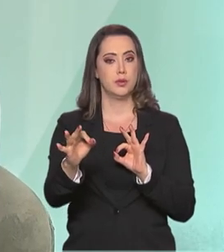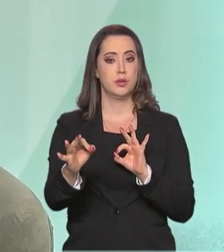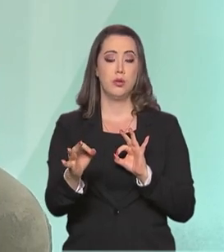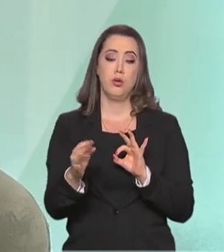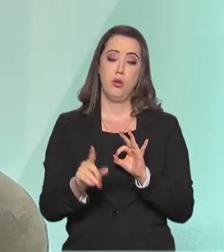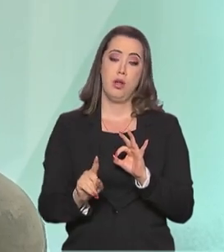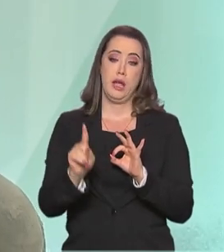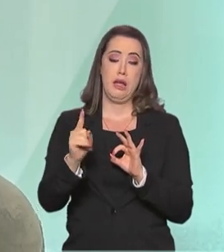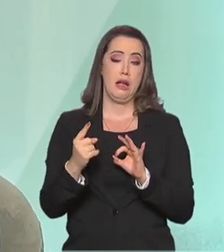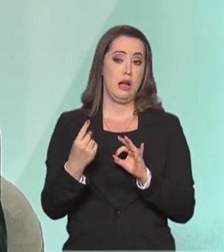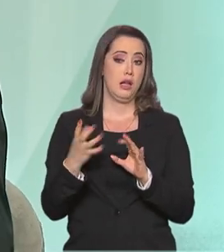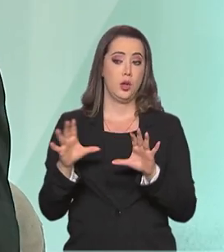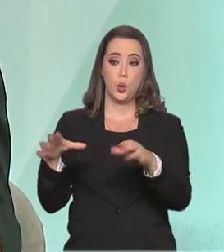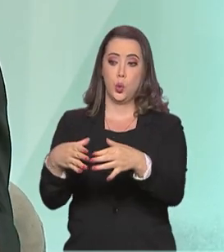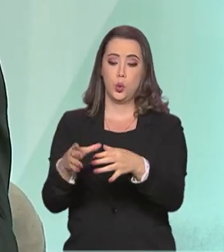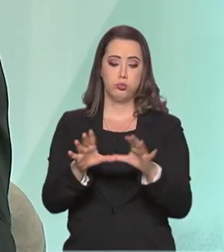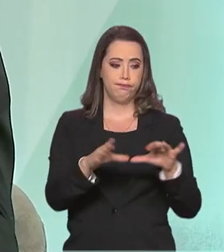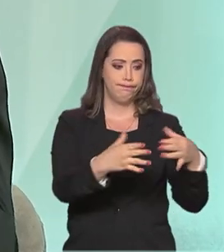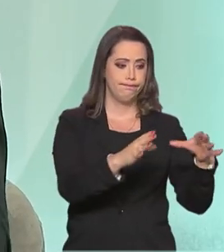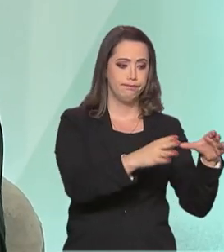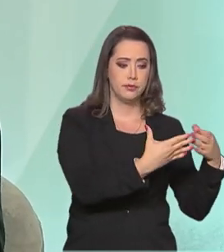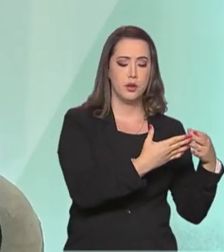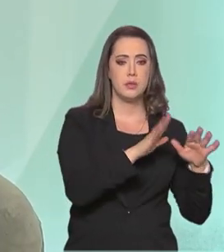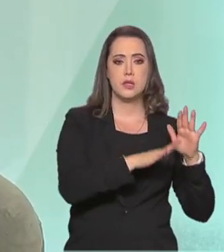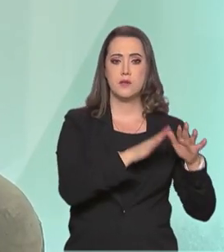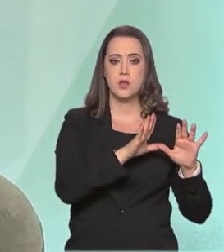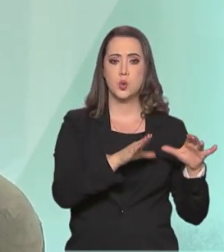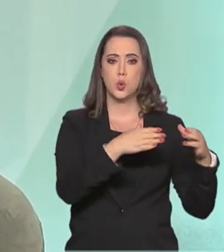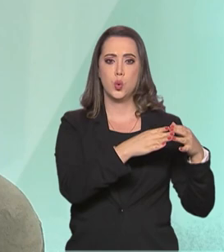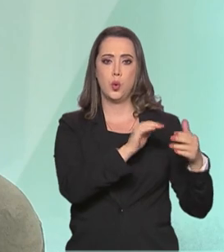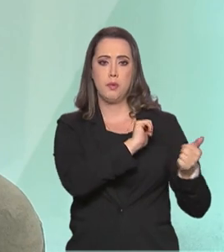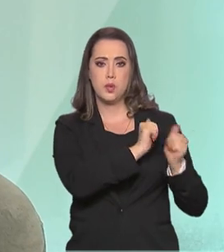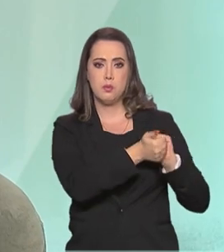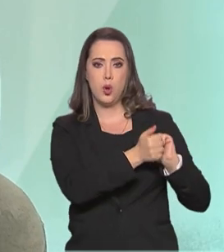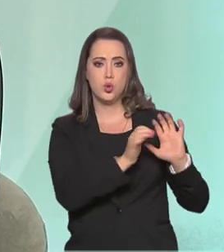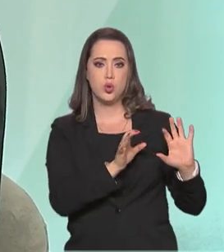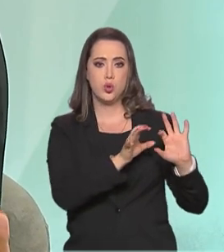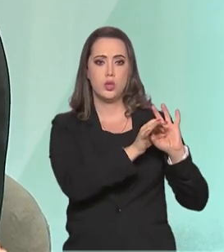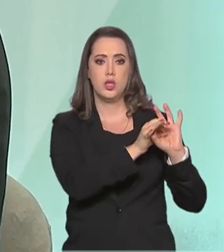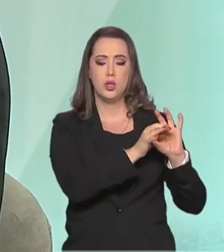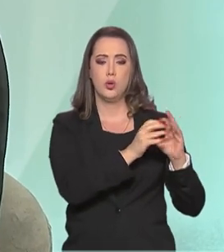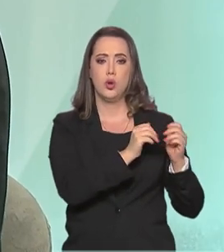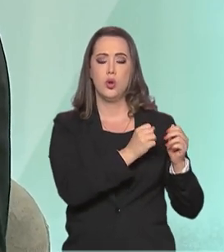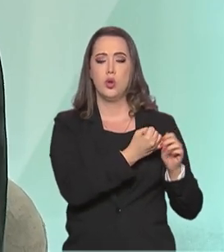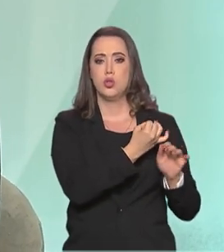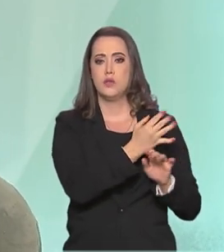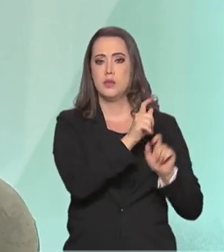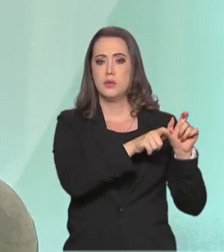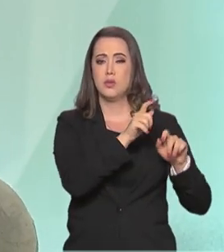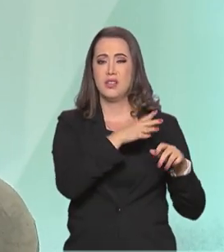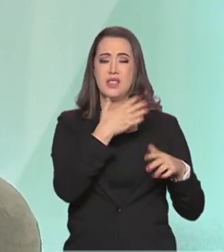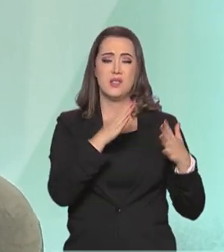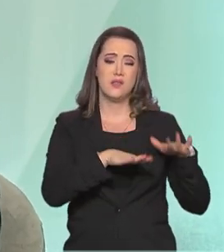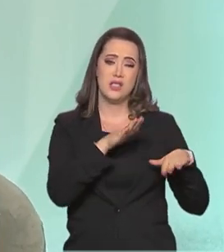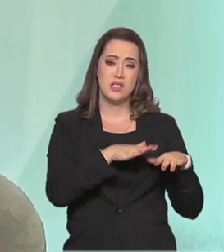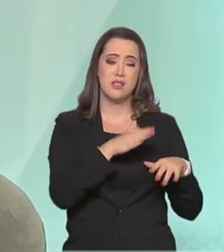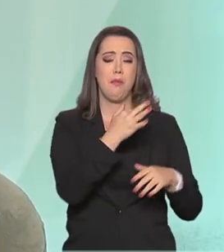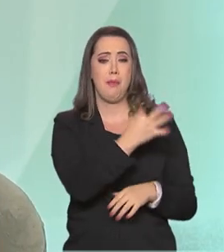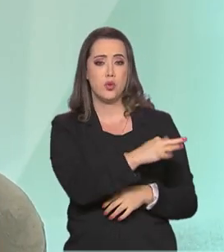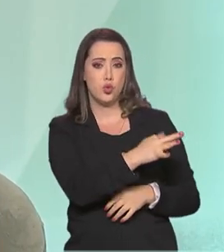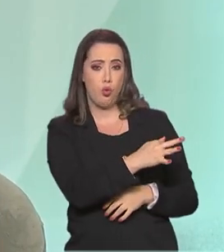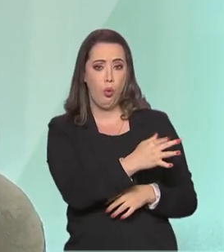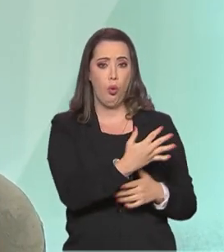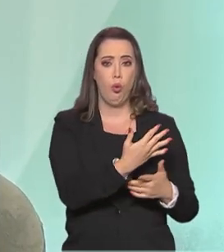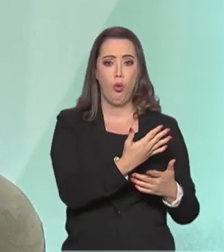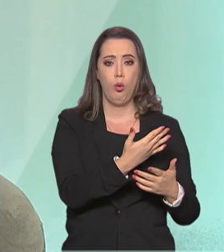diferente. Para algumas modalidades coletivas ou mesmo individuais, tem atletas que acabaram se machucando, acabaram se lesionando e não